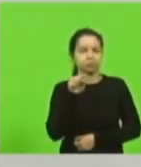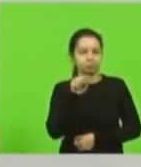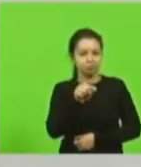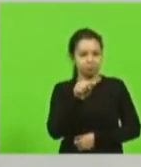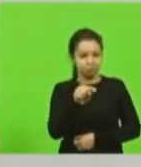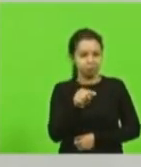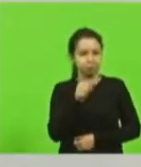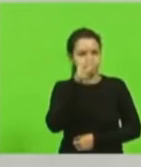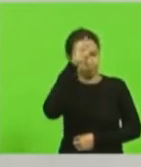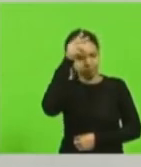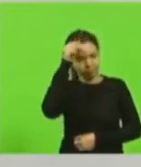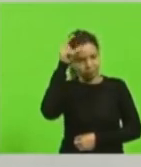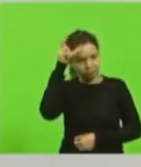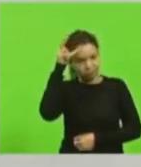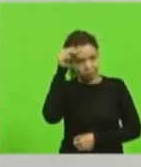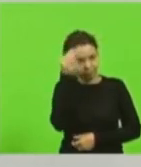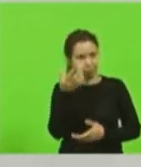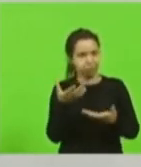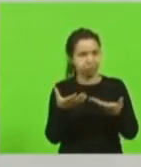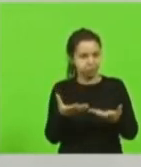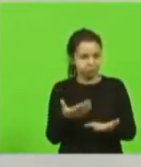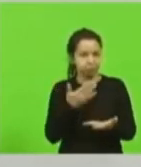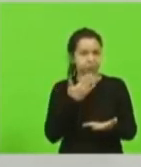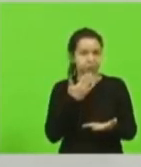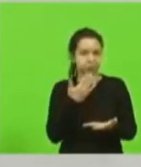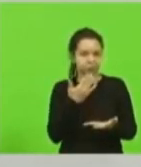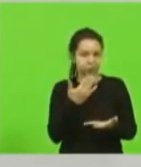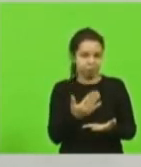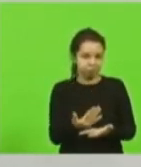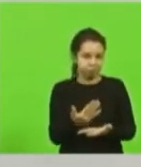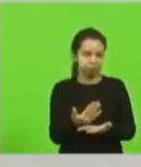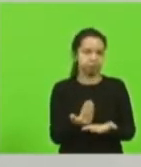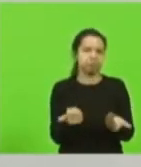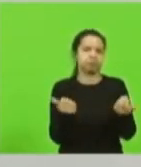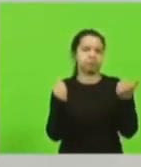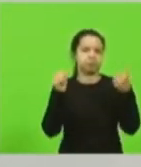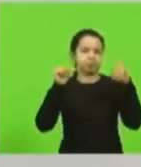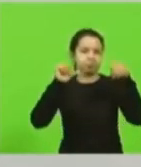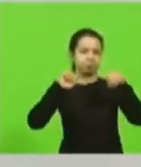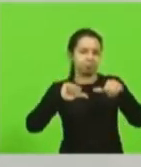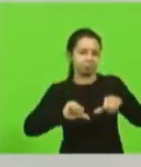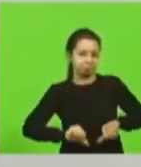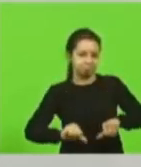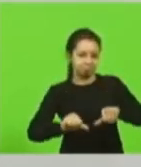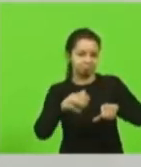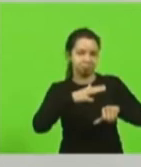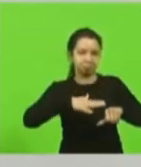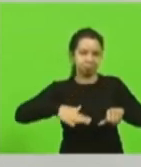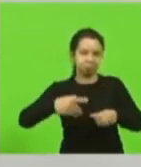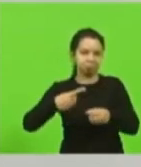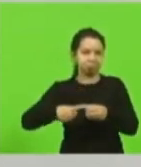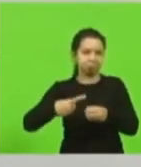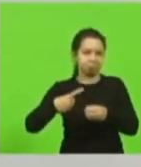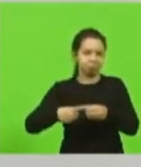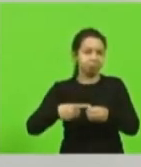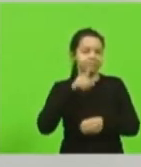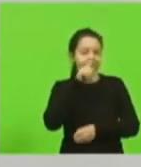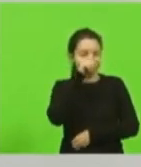calamidade mais um lugar perigosíssimo as embarcações que estão entrando na Barra do Sul